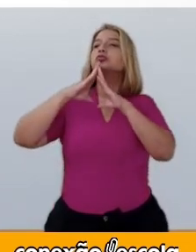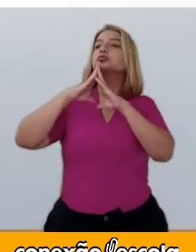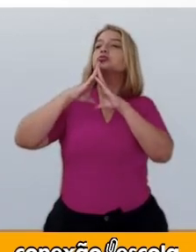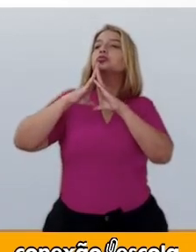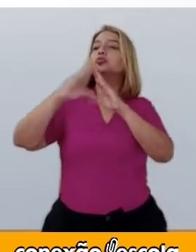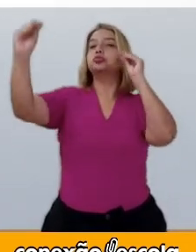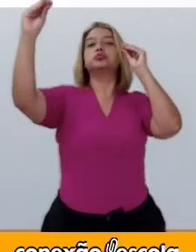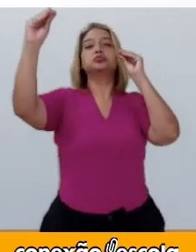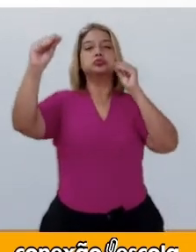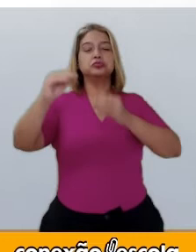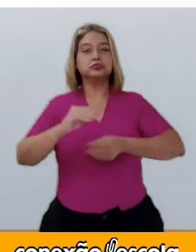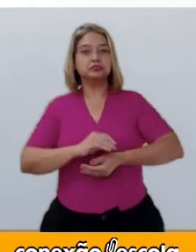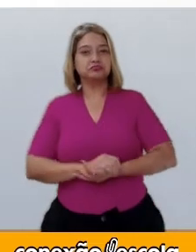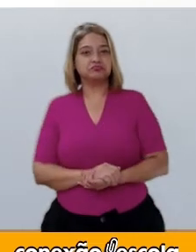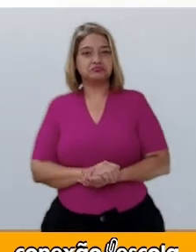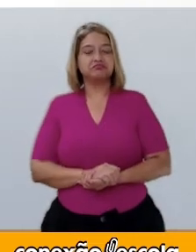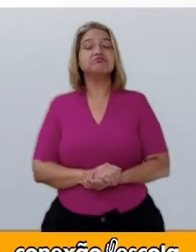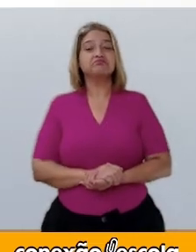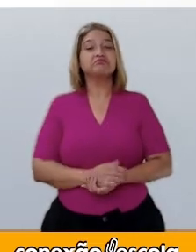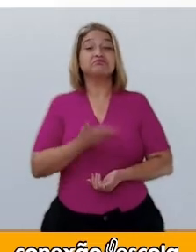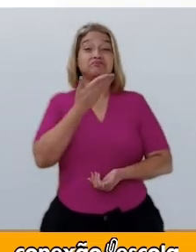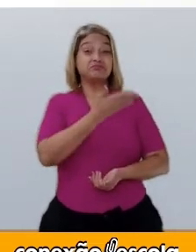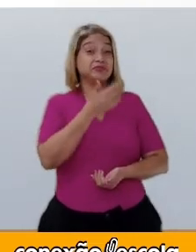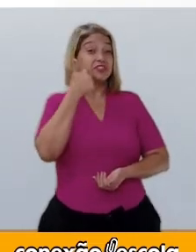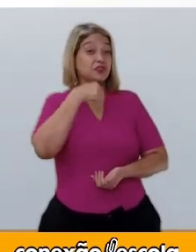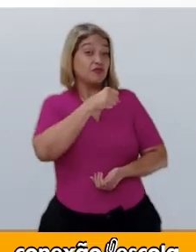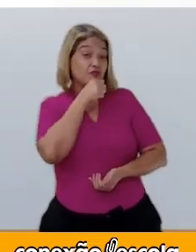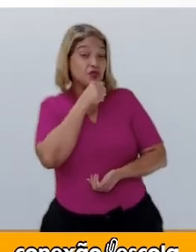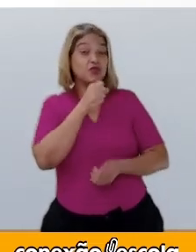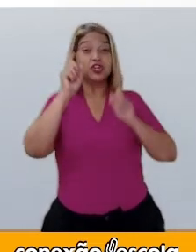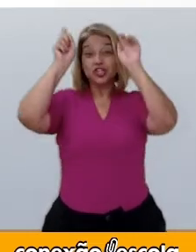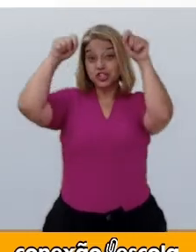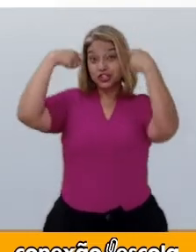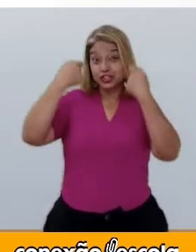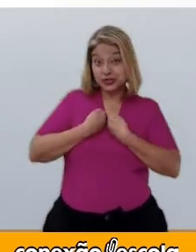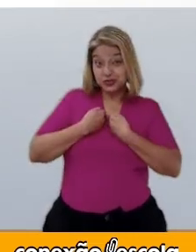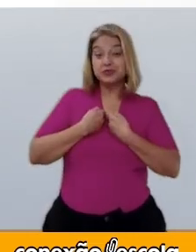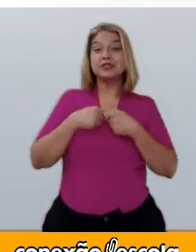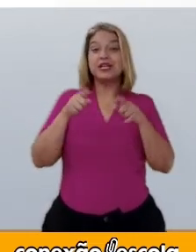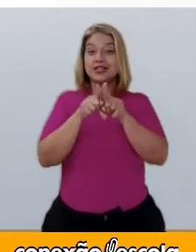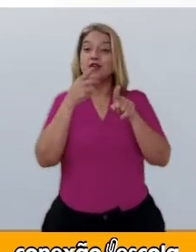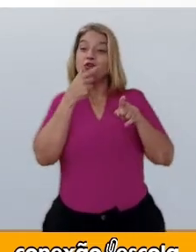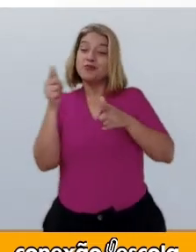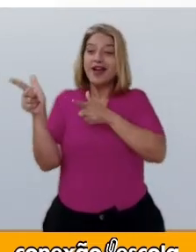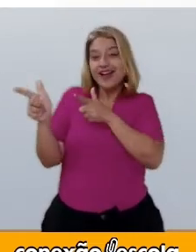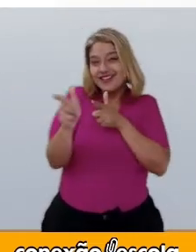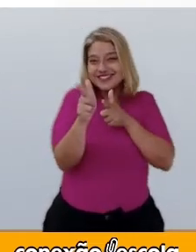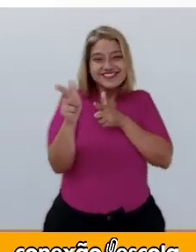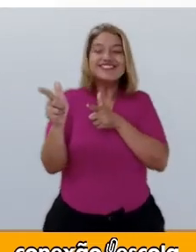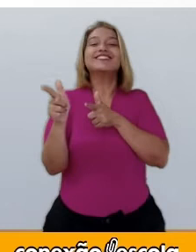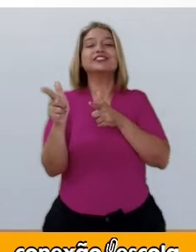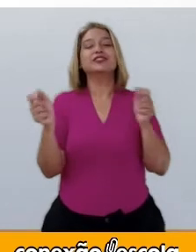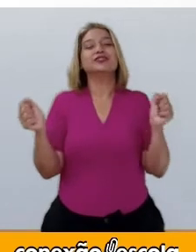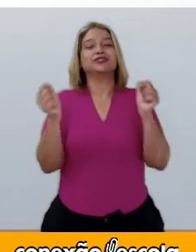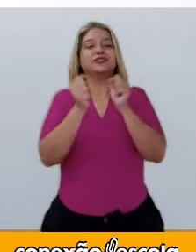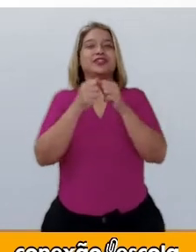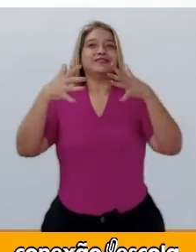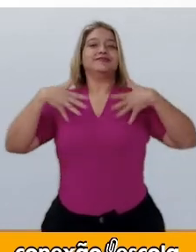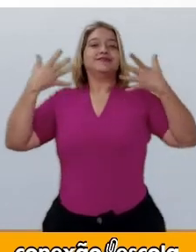mais voltar. A vovó, a Chapeuzinho Vermelho e o caçador ficaram